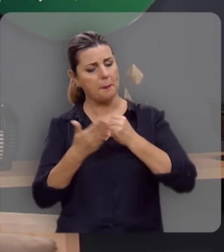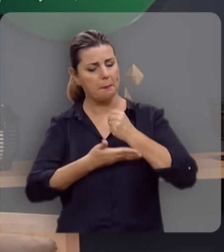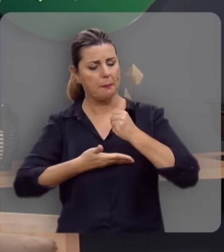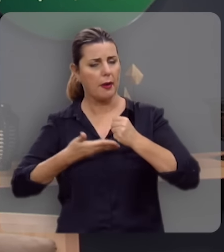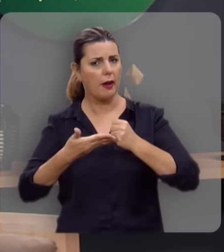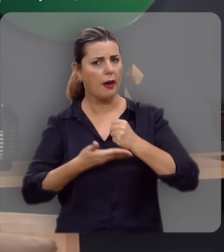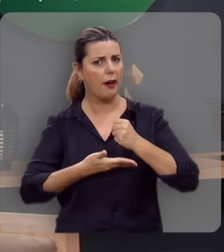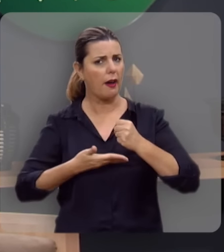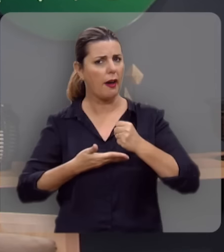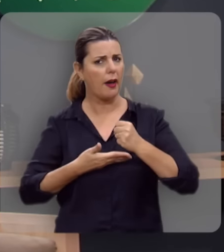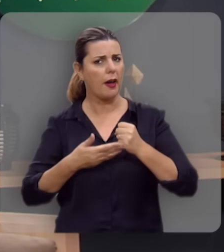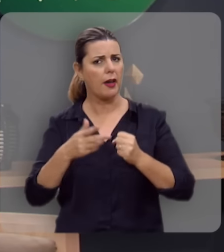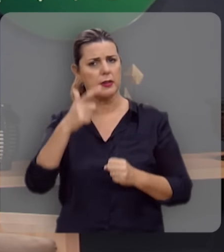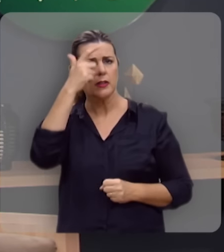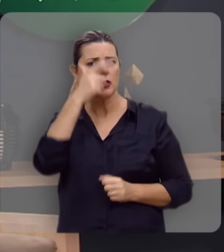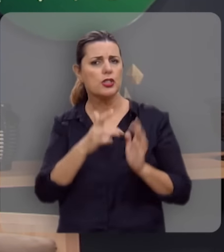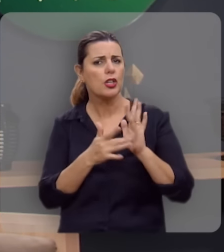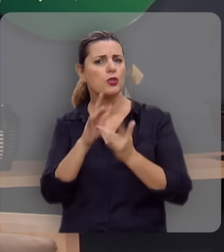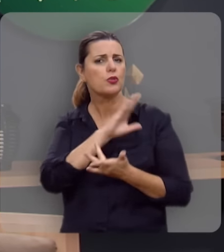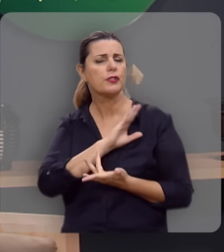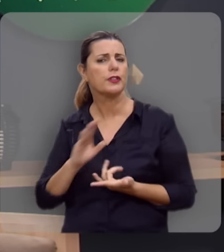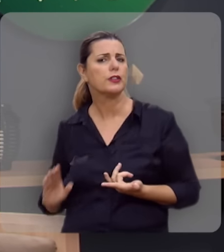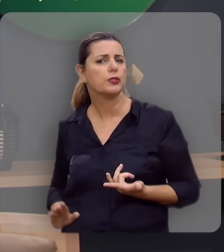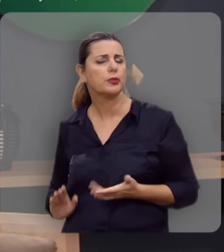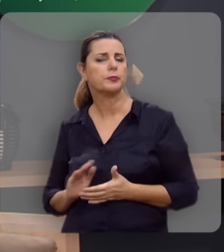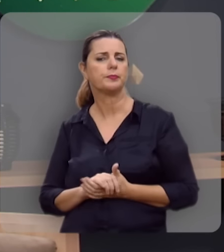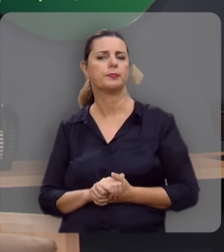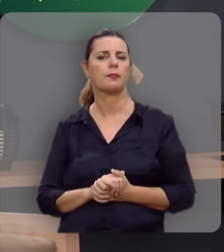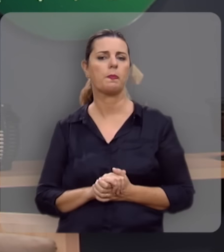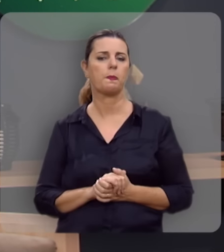como fundamento a pessoa de Cristo.